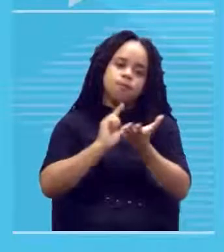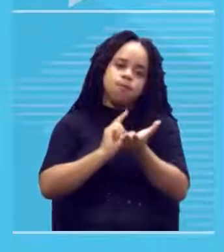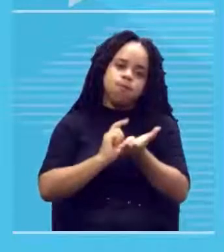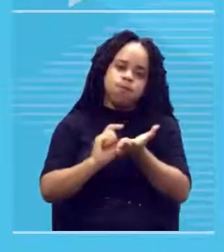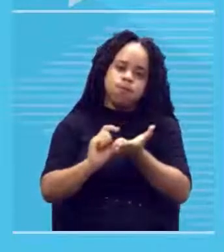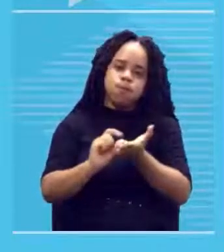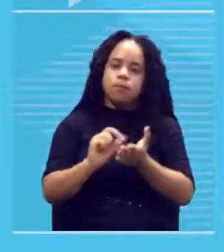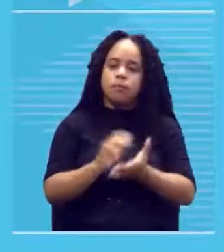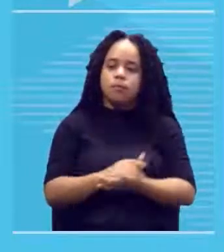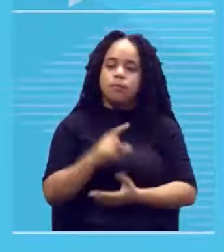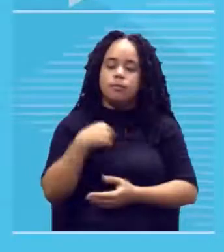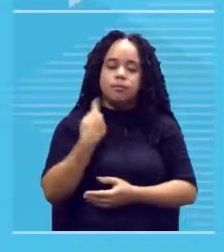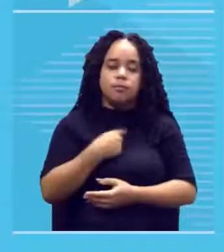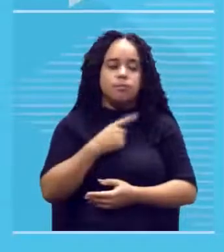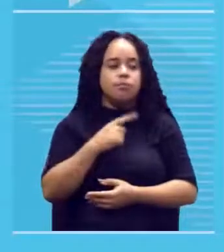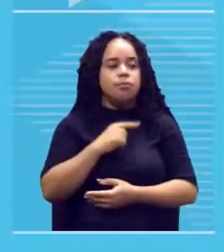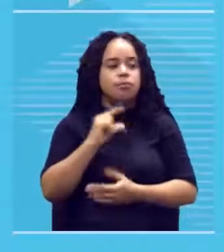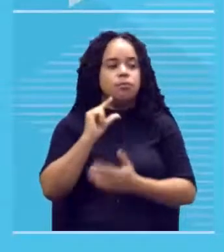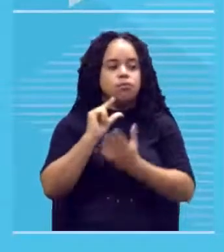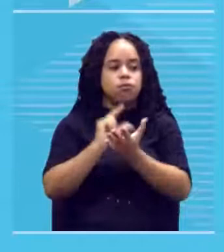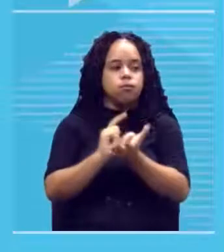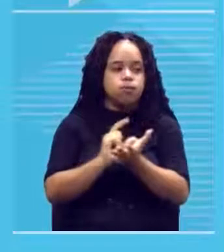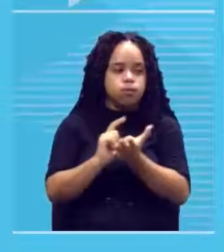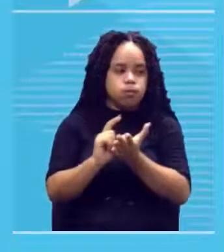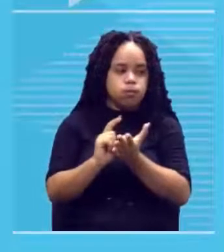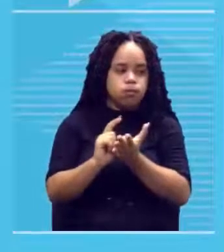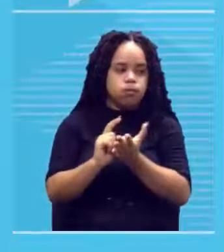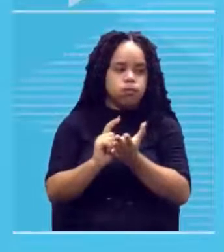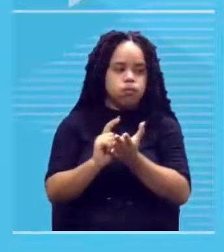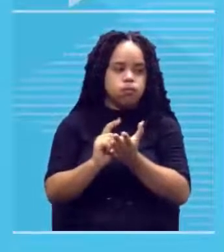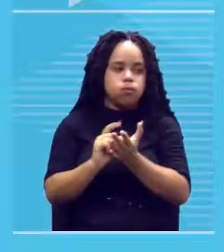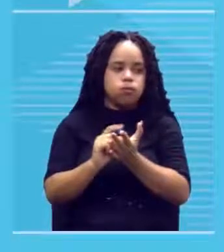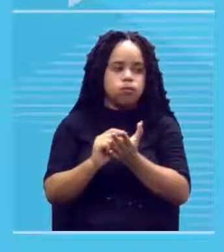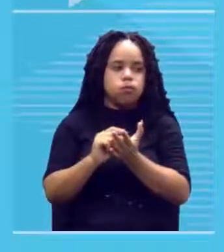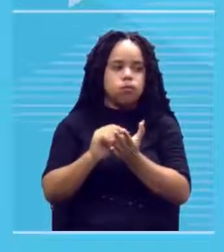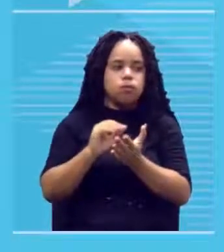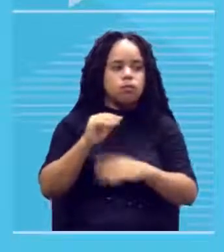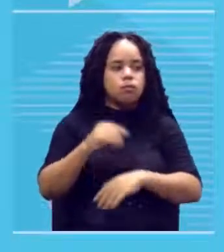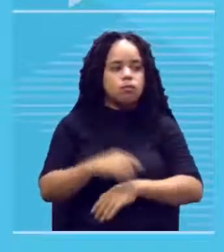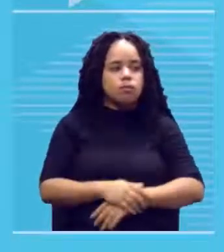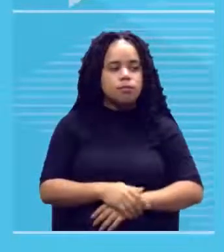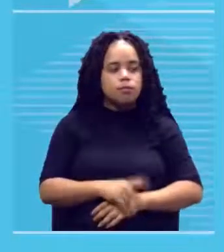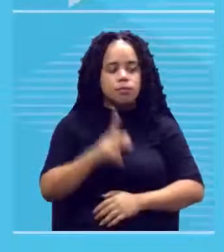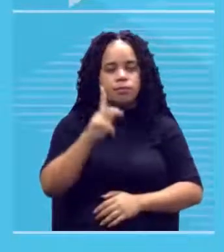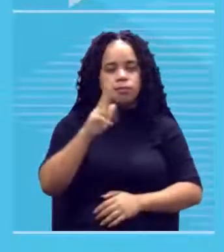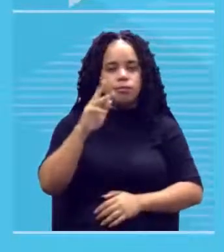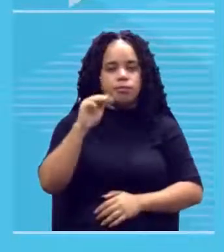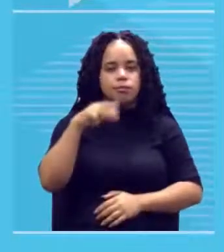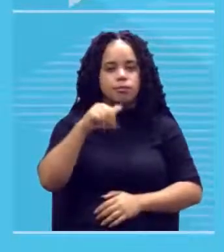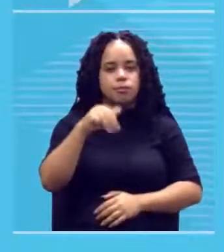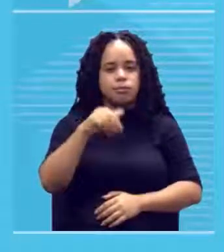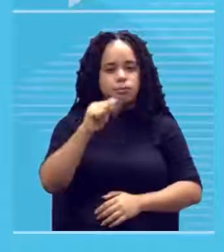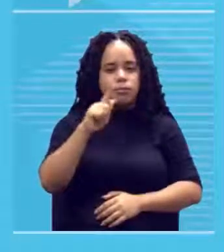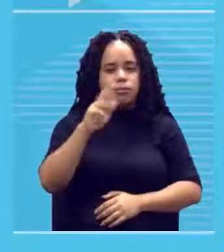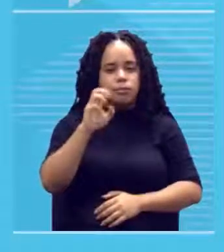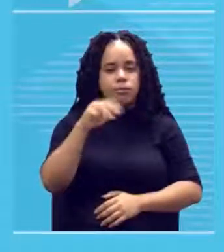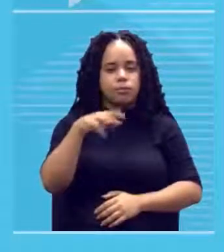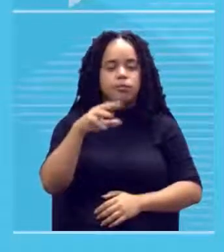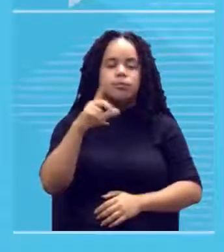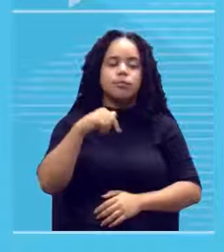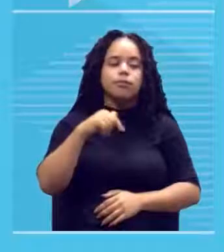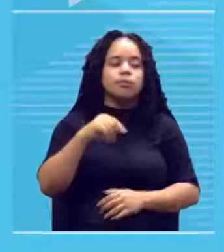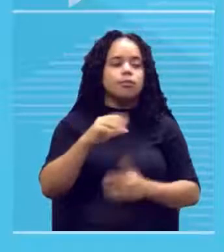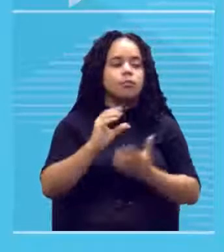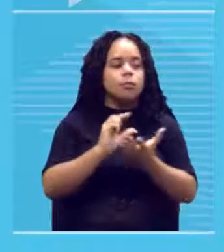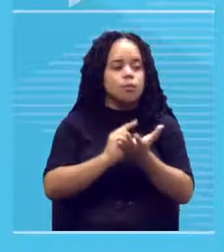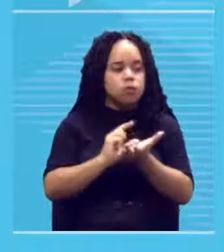e a gente chama essa grossura do papel de alta ou baixa gramagem que é a densidade desse